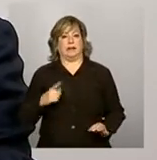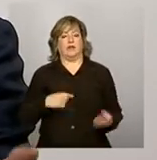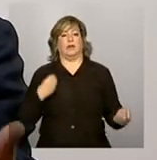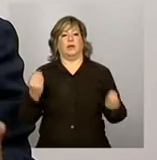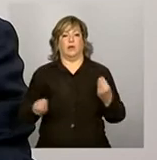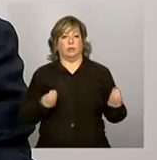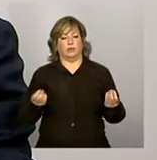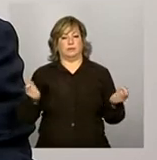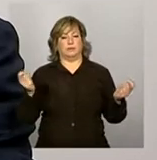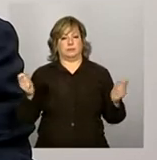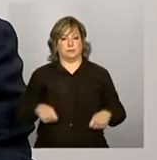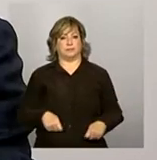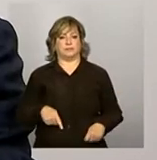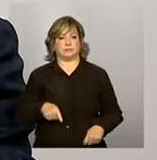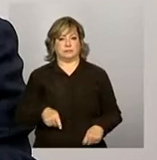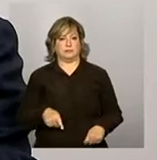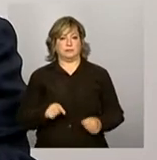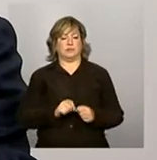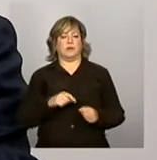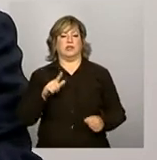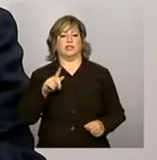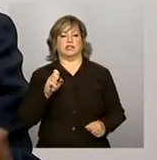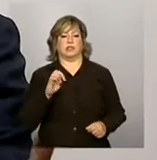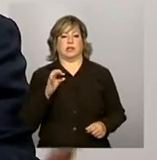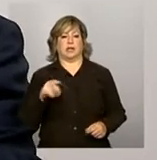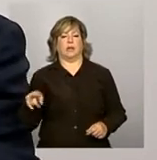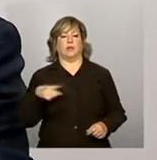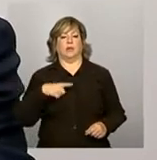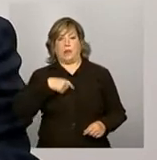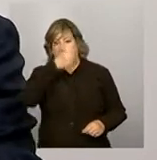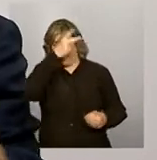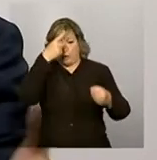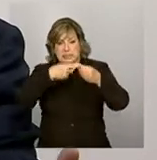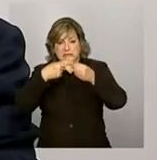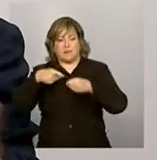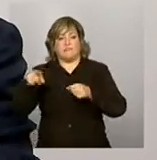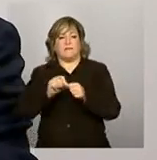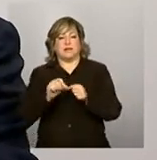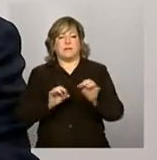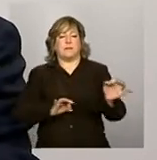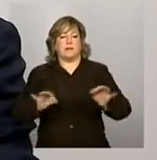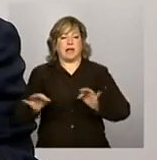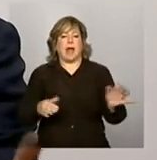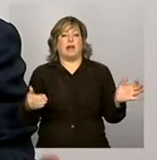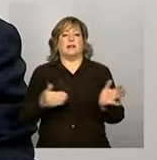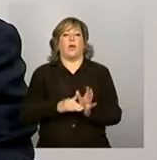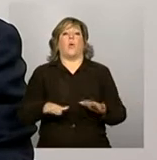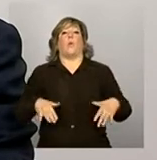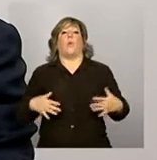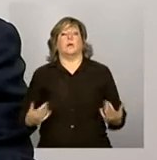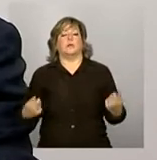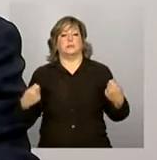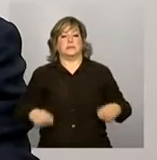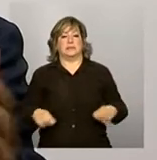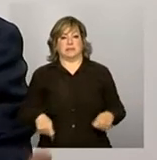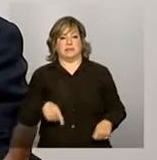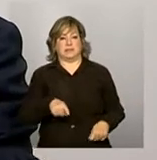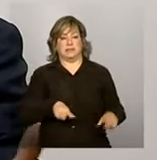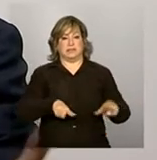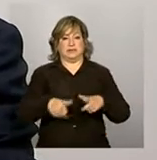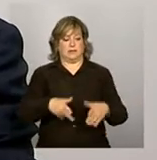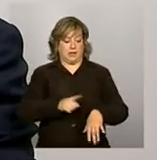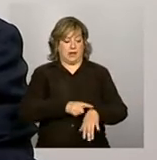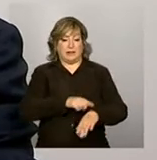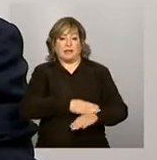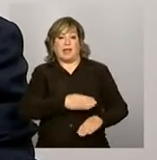municipal, do coordenador estadual, fazer um planejamento de até onde vai esse serviço, qual vai ser a temporalidade, o espaço